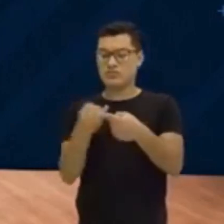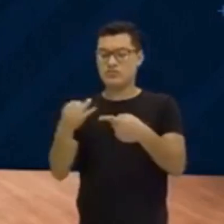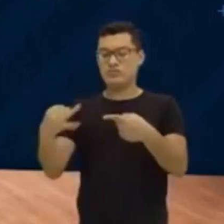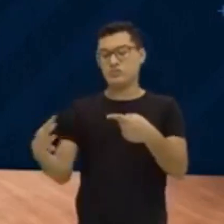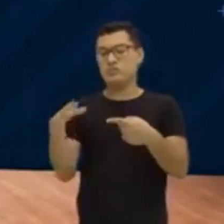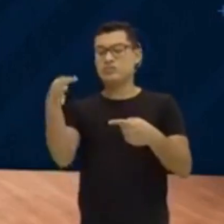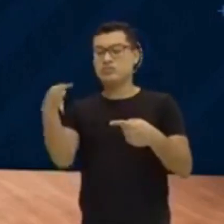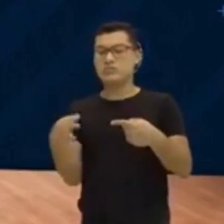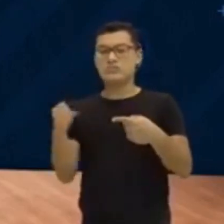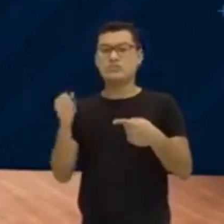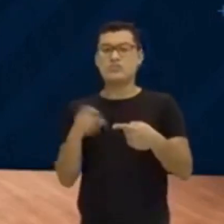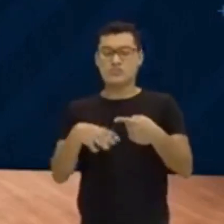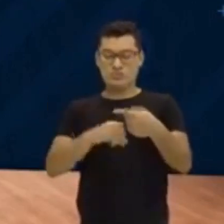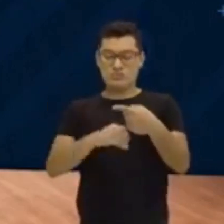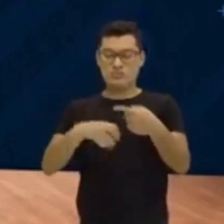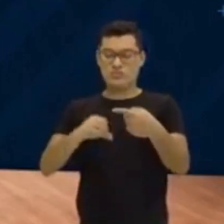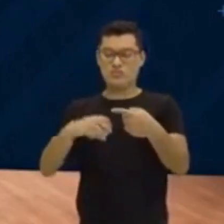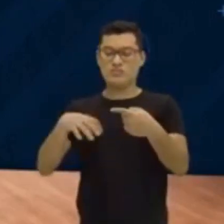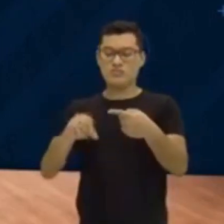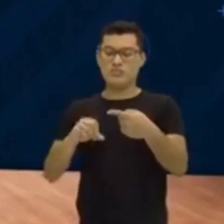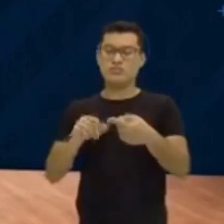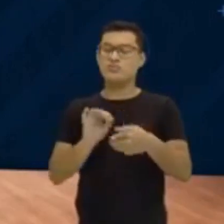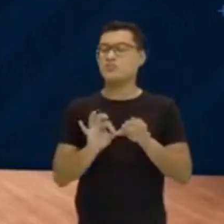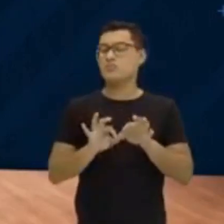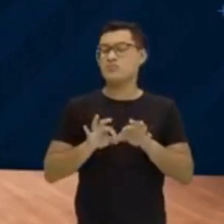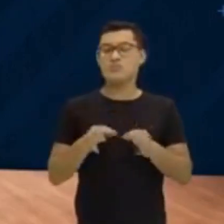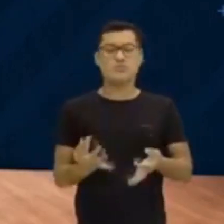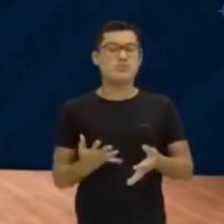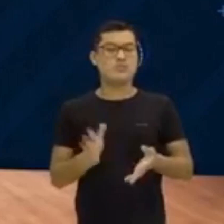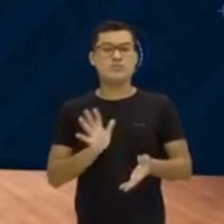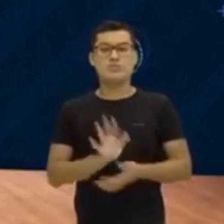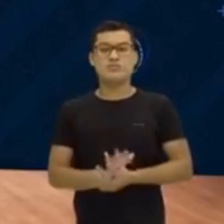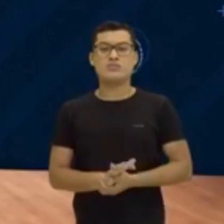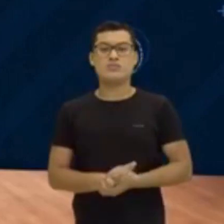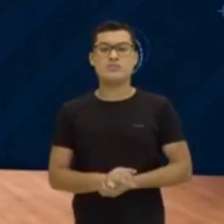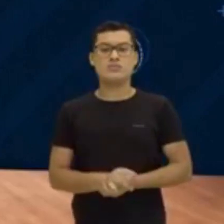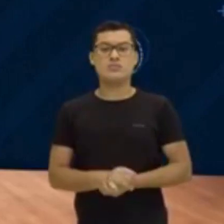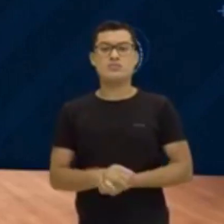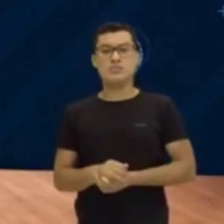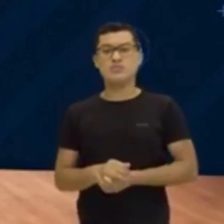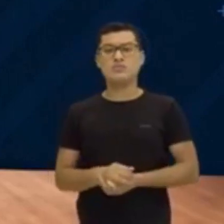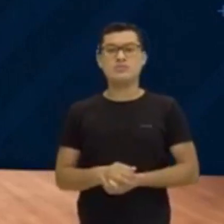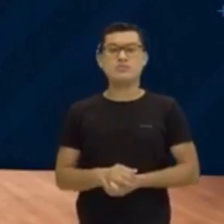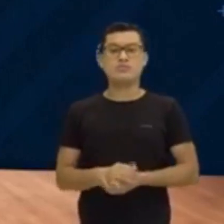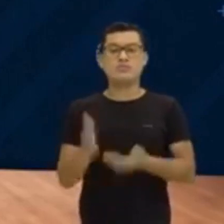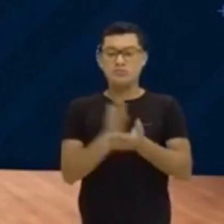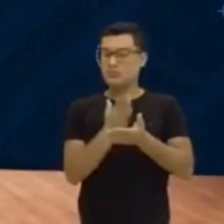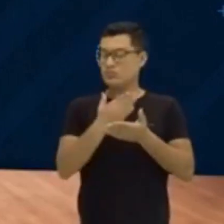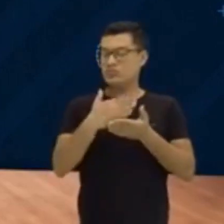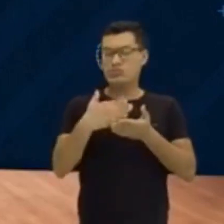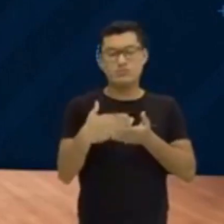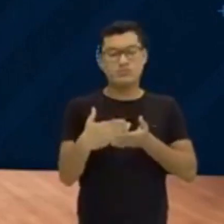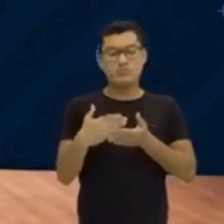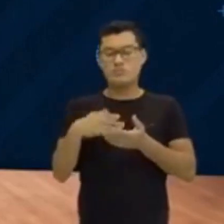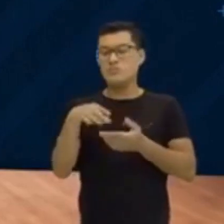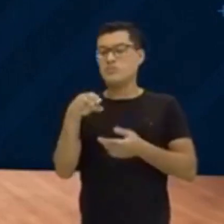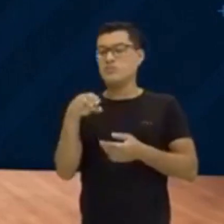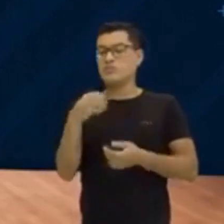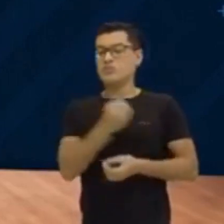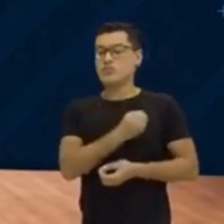Certo? Então, 9, 9, 9. Se não for esse caso, se não começar com zero,